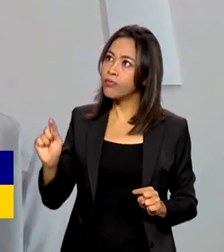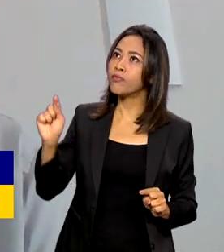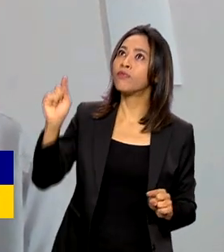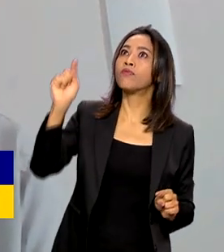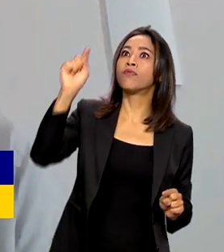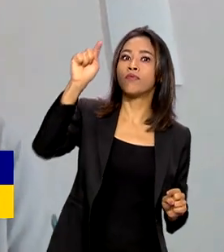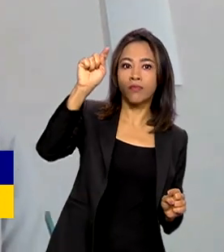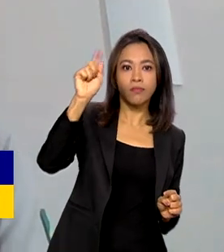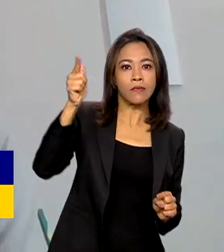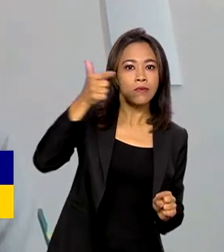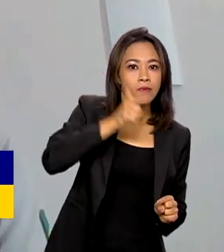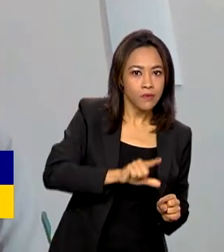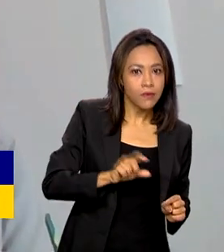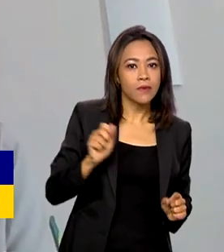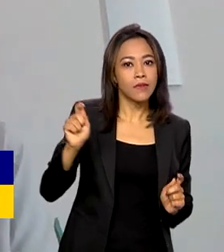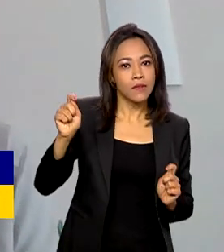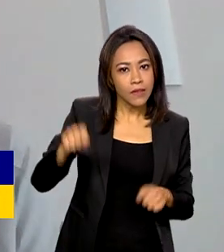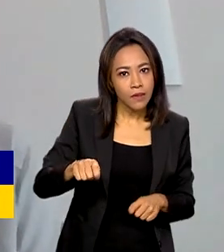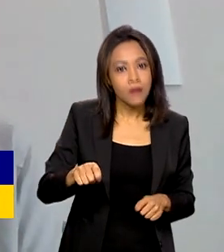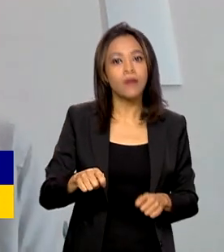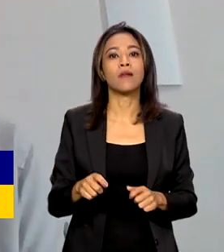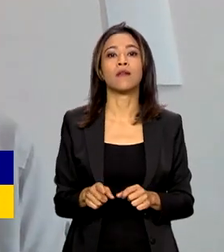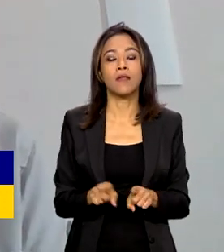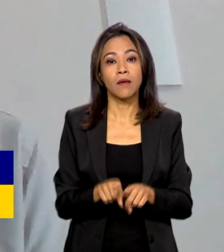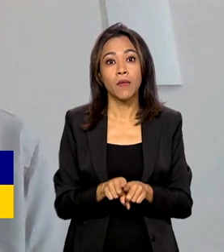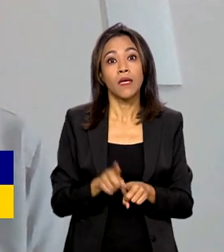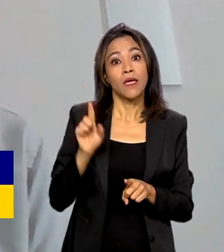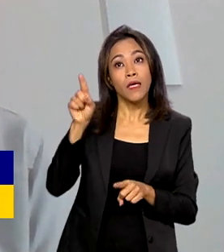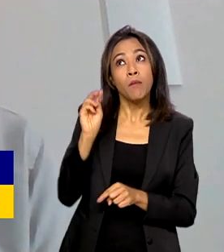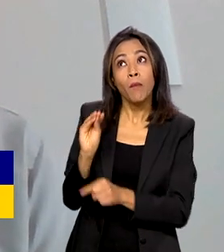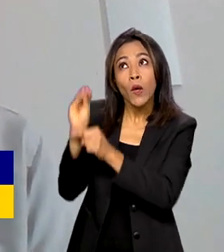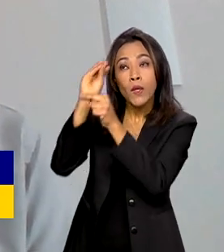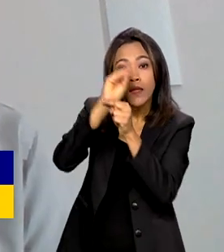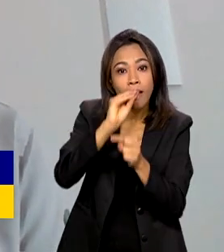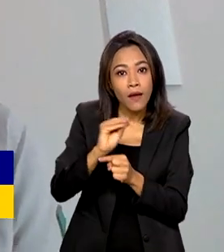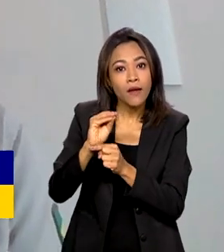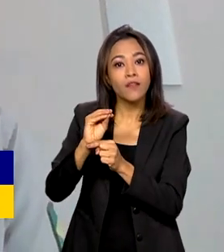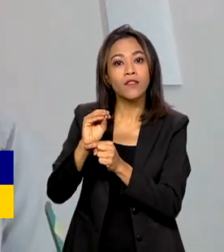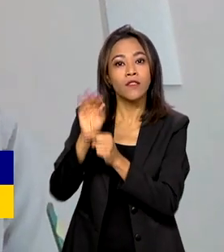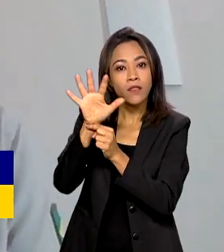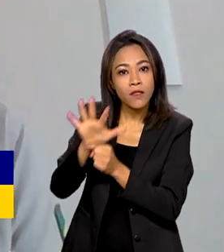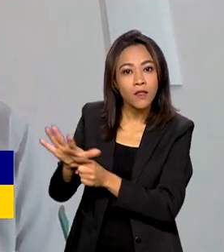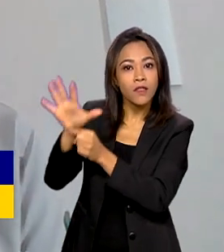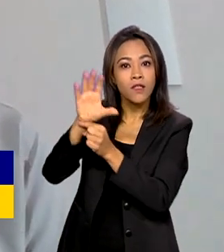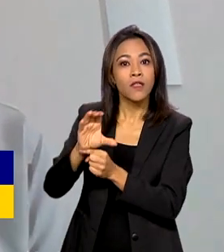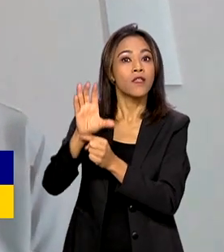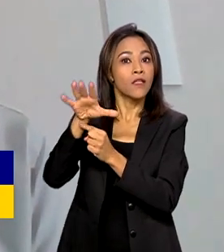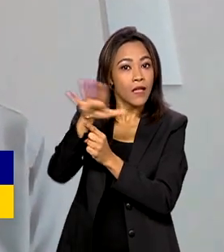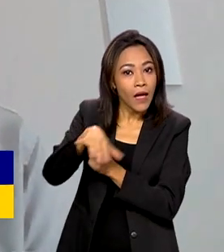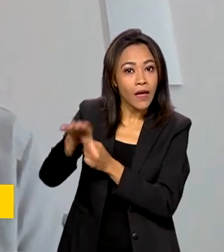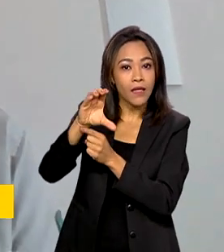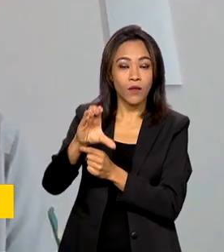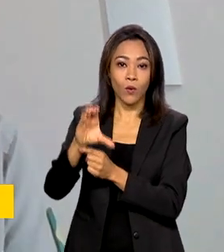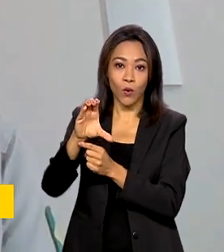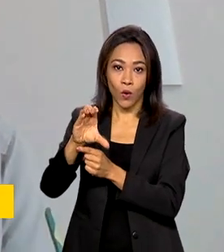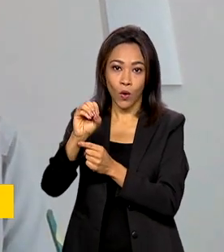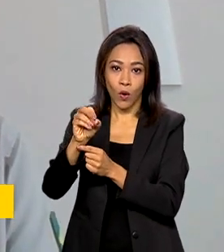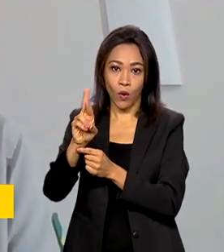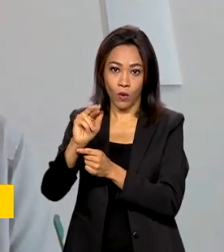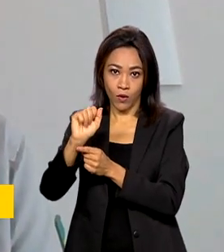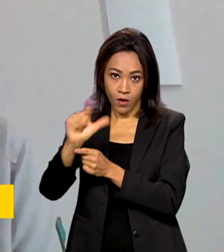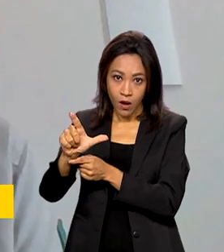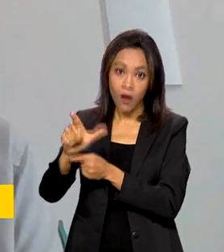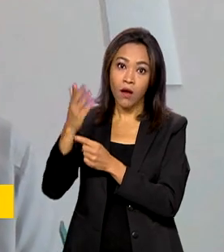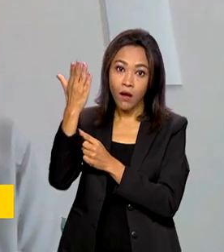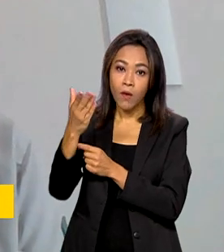região de Abrólios, com o pessoal da área de proteção ambiental da Costa dos Corais também, que